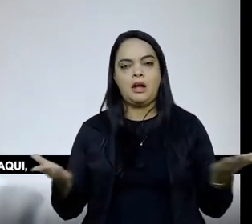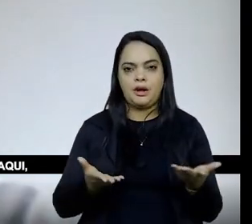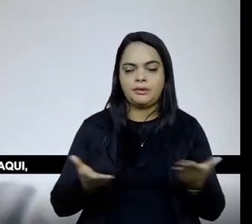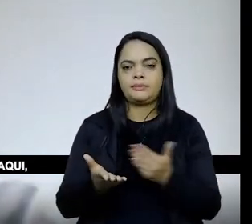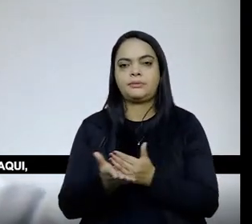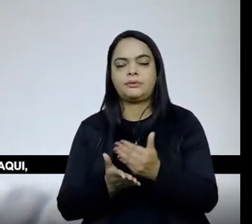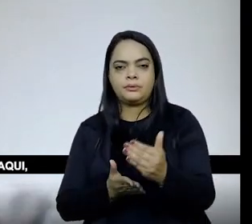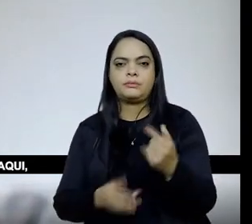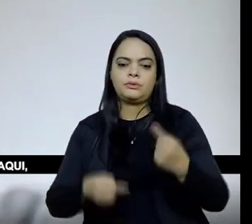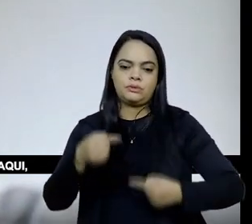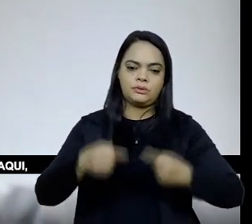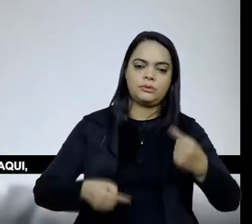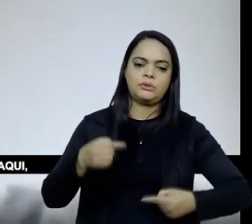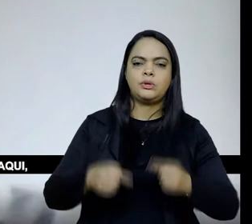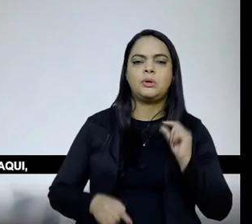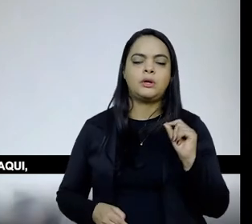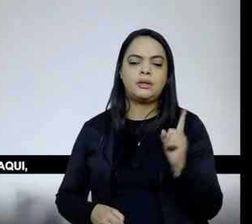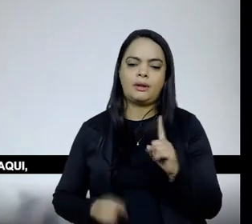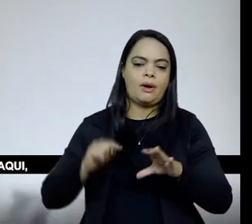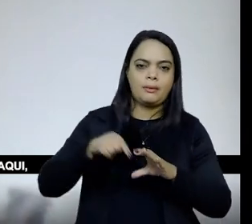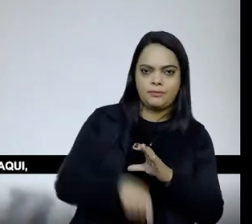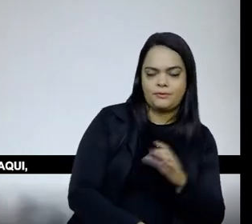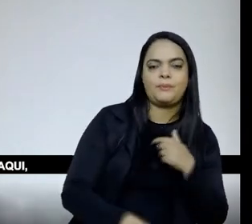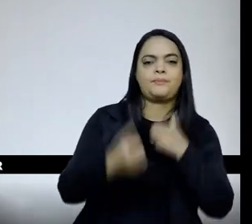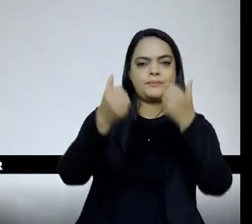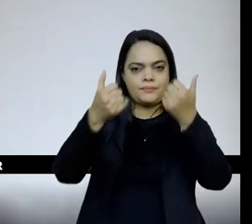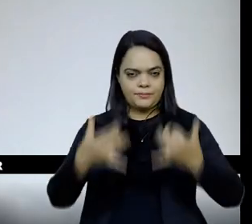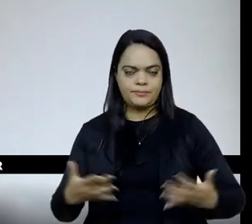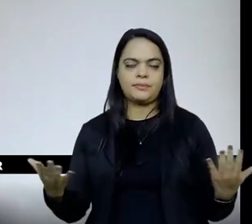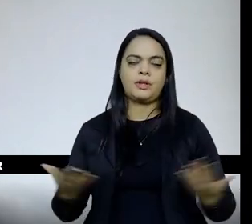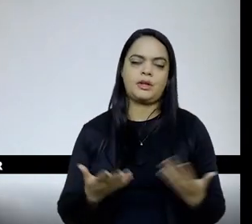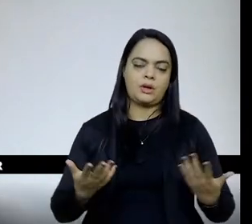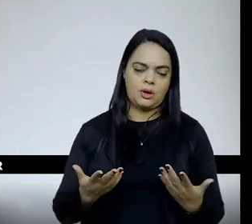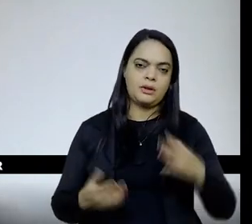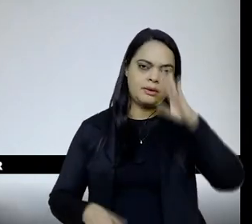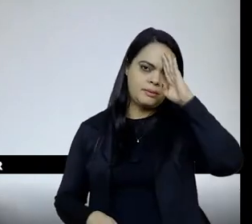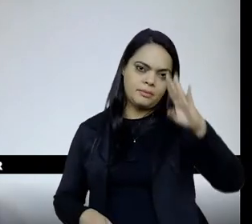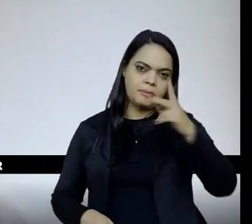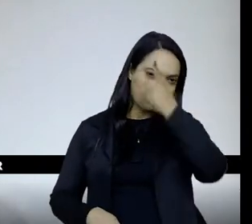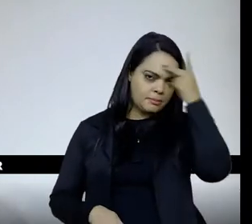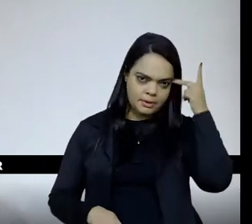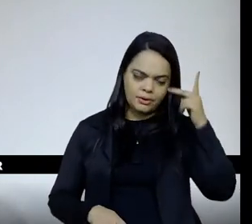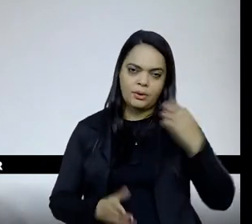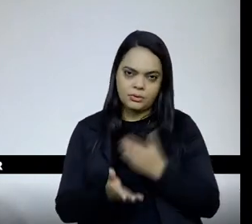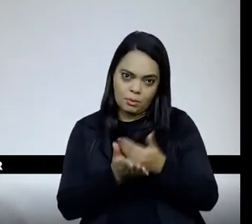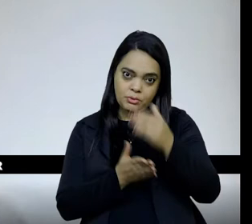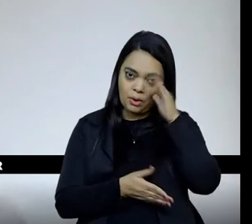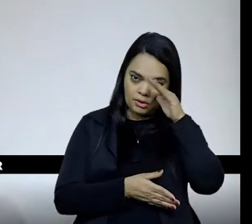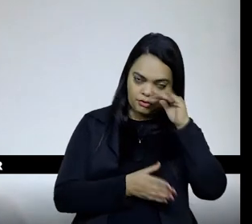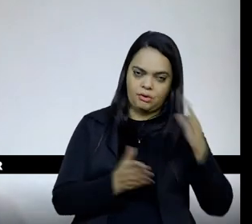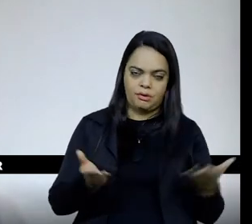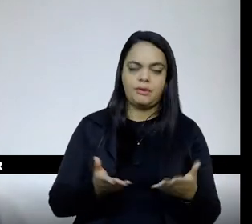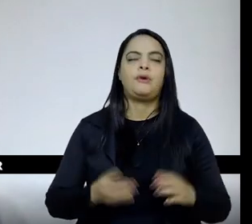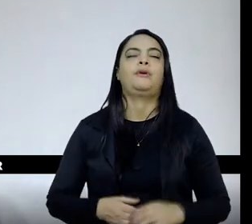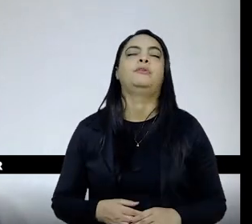falou um pouco disso, não aprofundou, então, vou trazer aqui, sobretudo para quem chegou depois, mas, assim, veja,